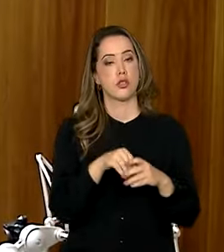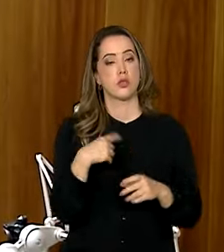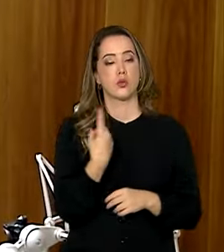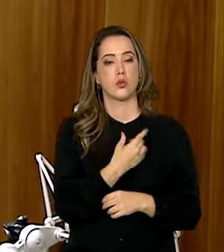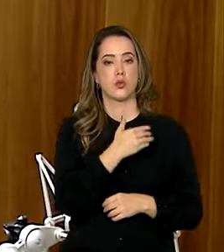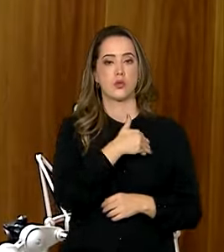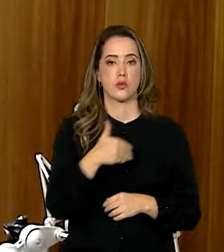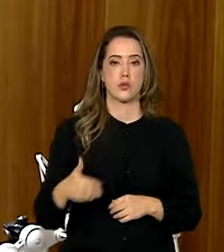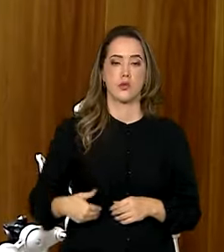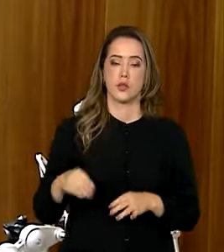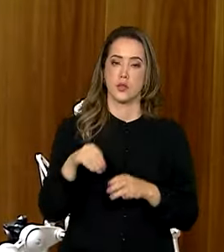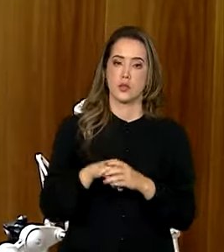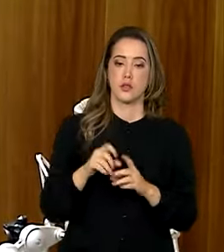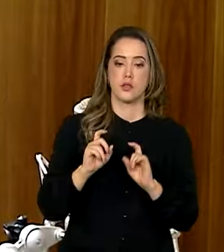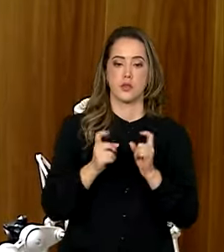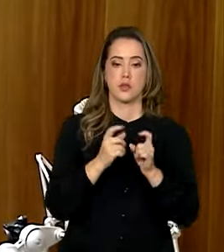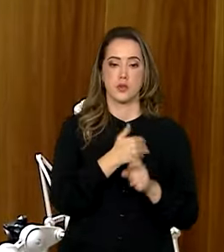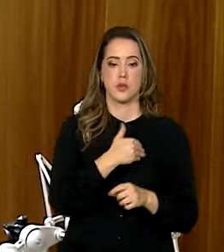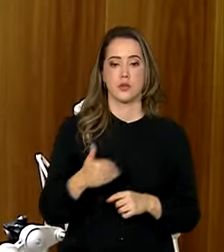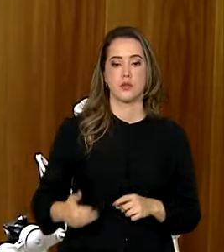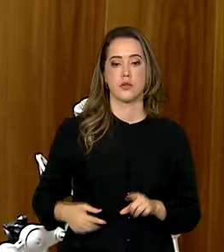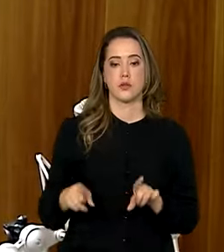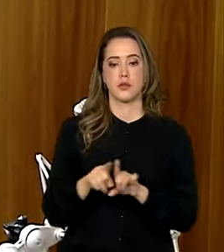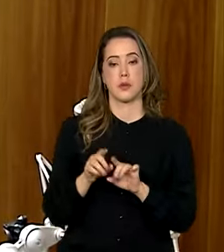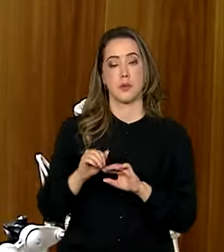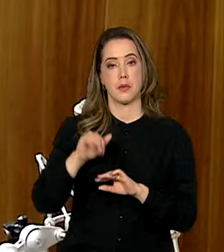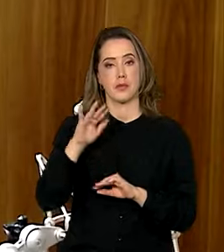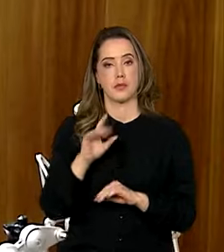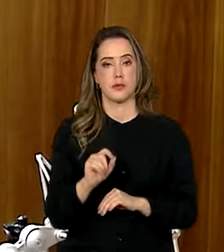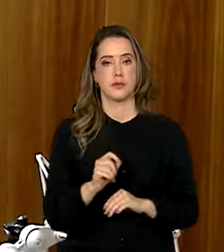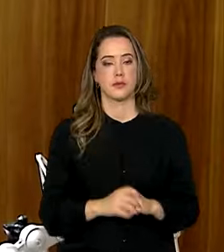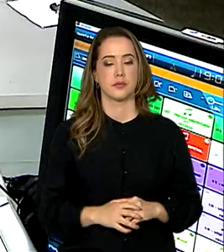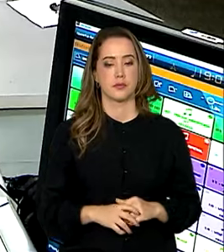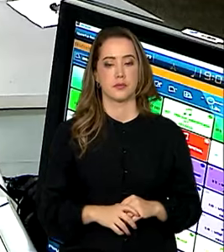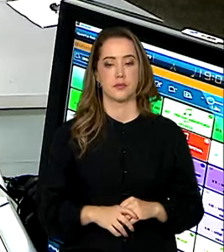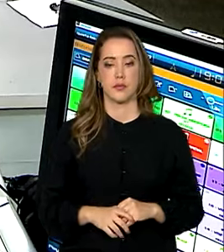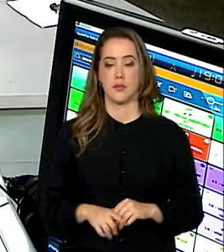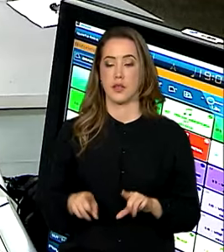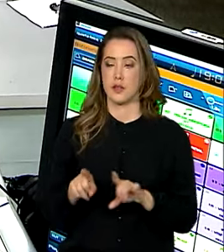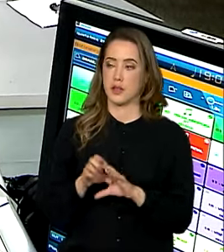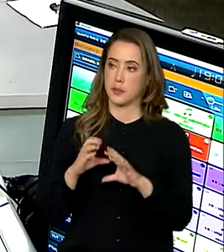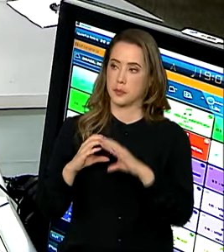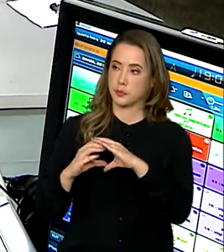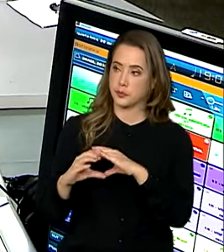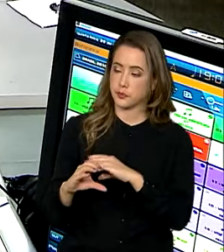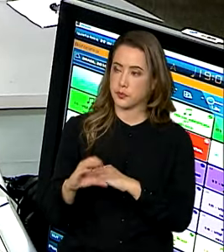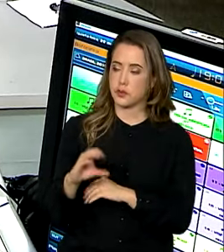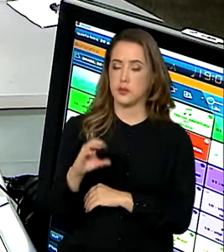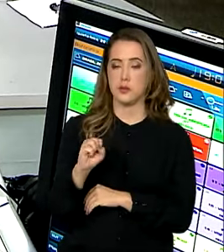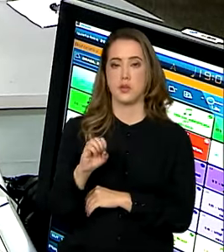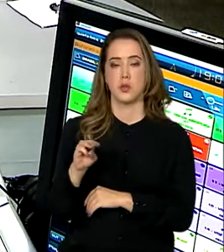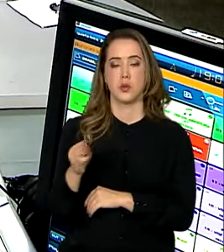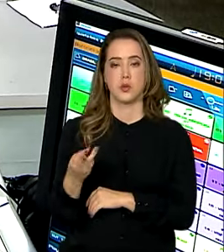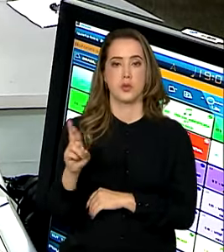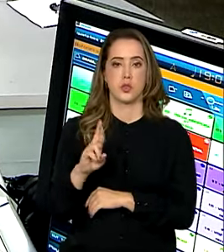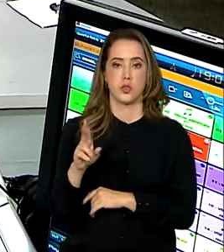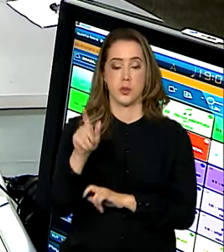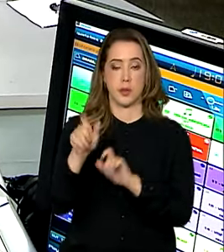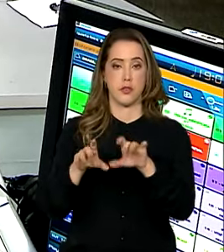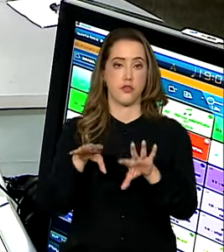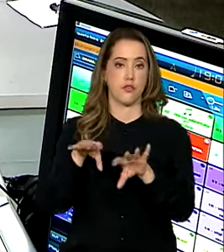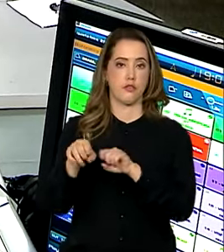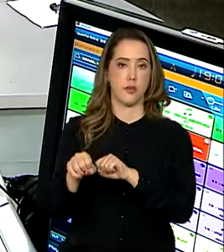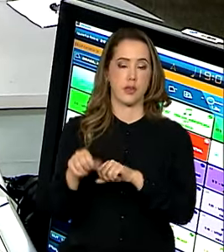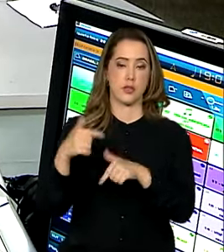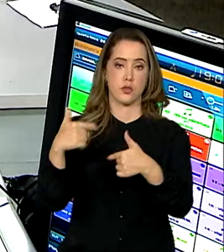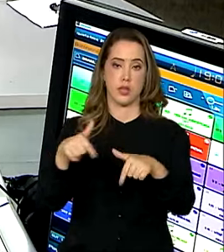no âmbito da Administração Pública Federal, mas também além. E também foram liberados 8 milhões para a formação de quem trabalha no atendimento